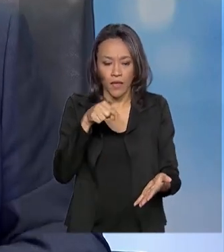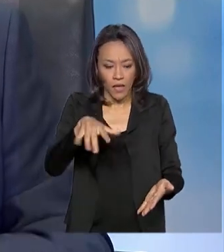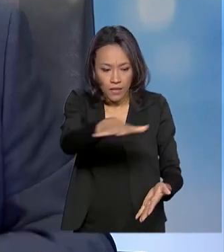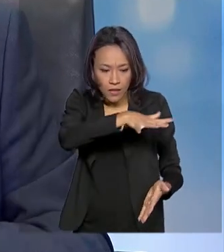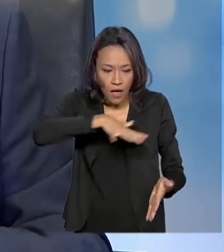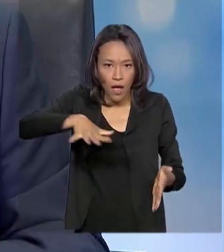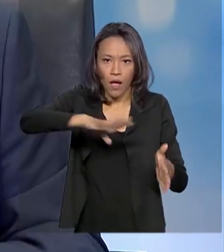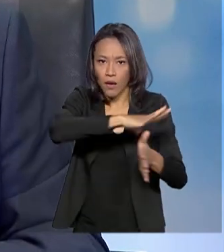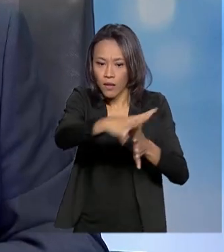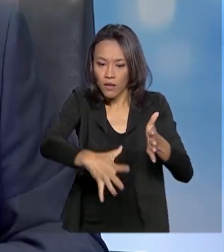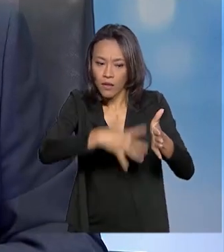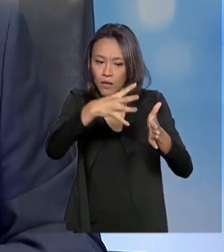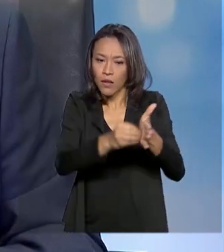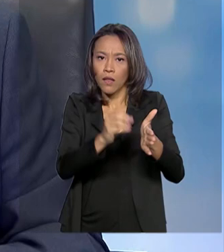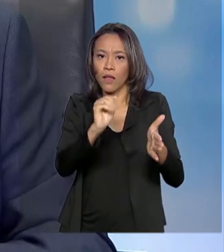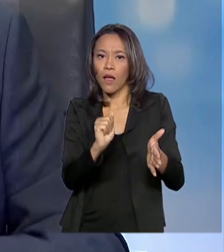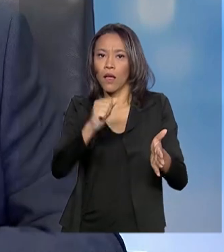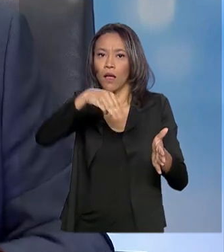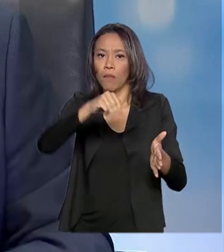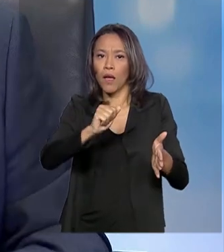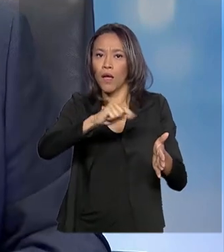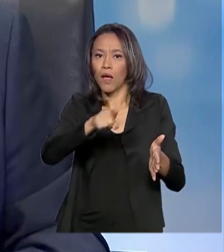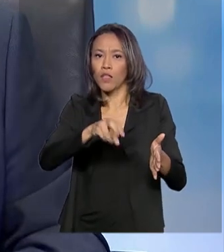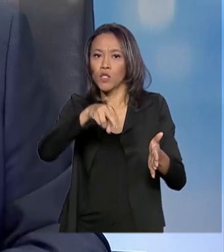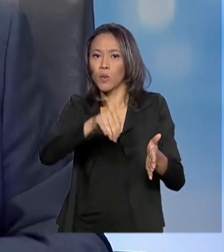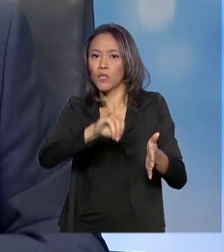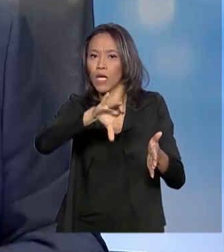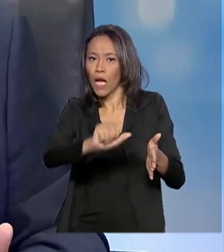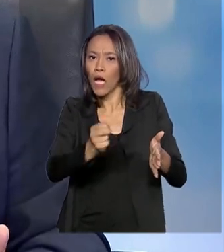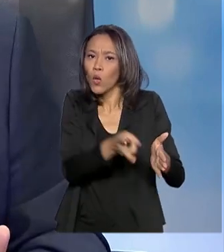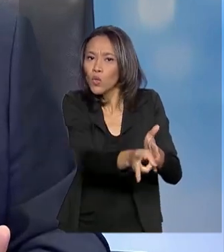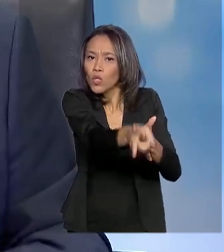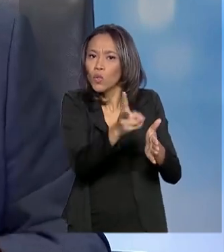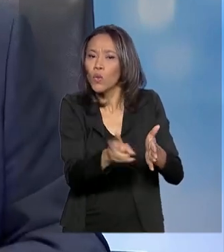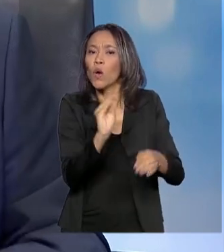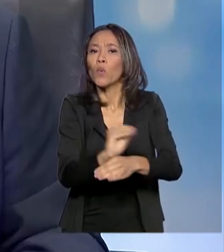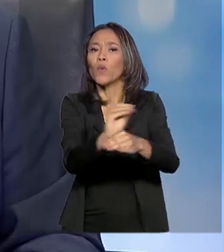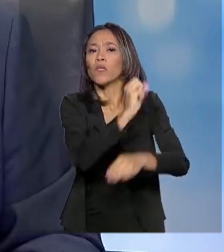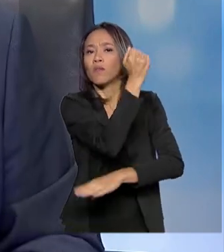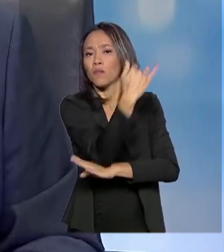amazônica ocupe seu espaço, mantendo em pé a floresta, que é o seu marco. no terreno realidade. ouve